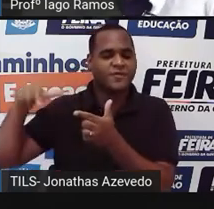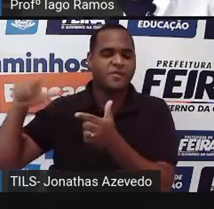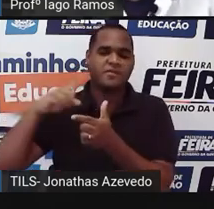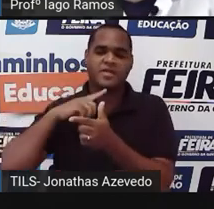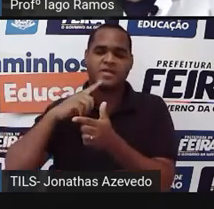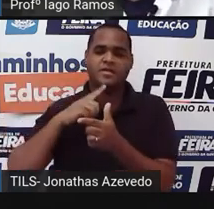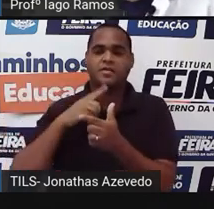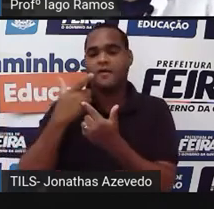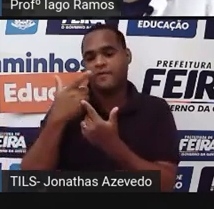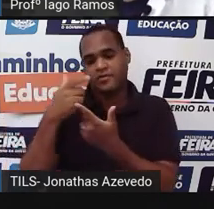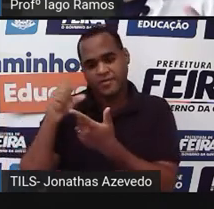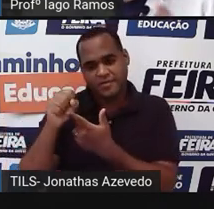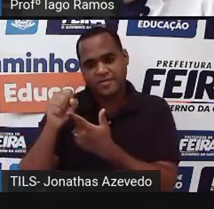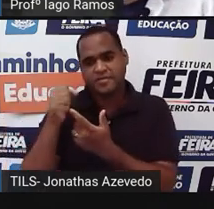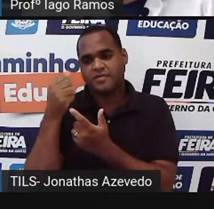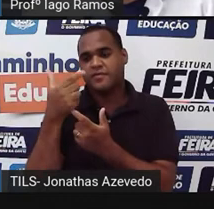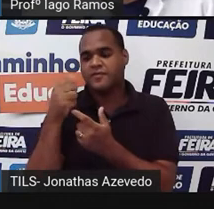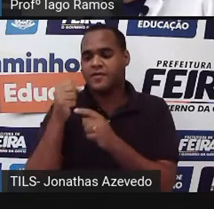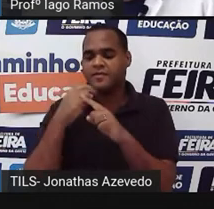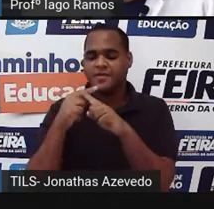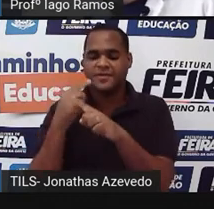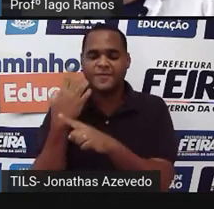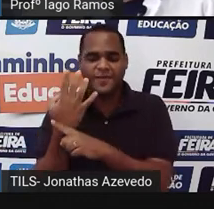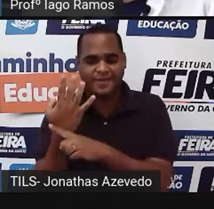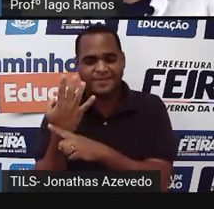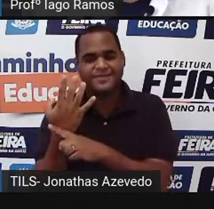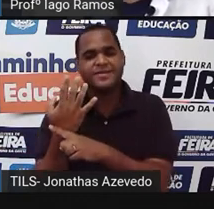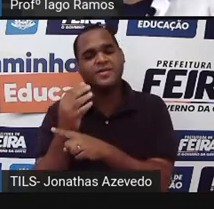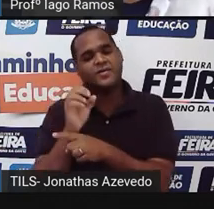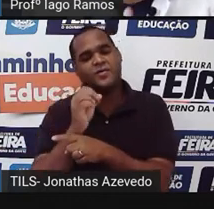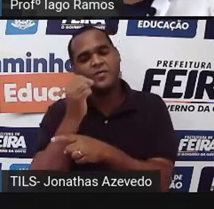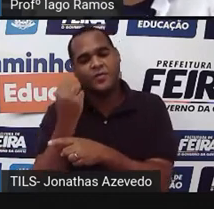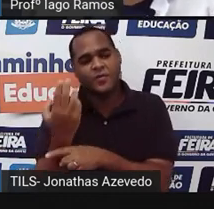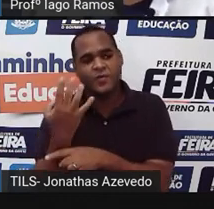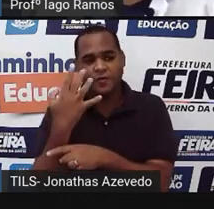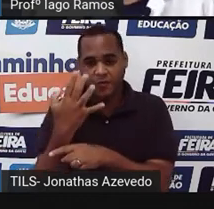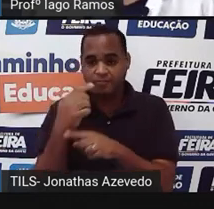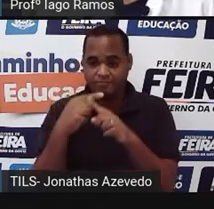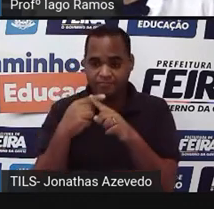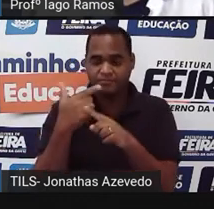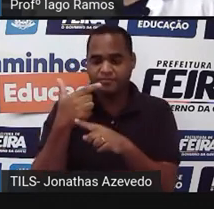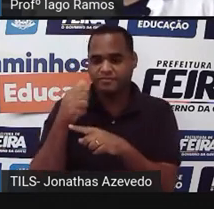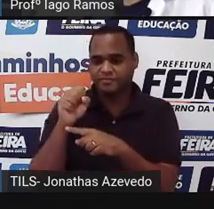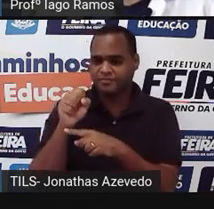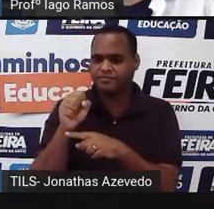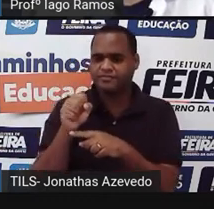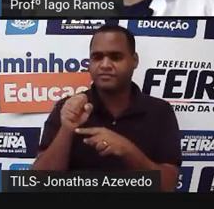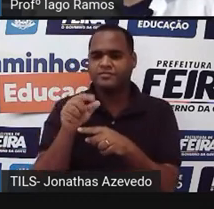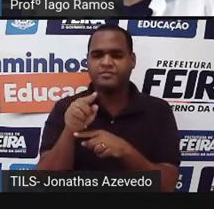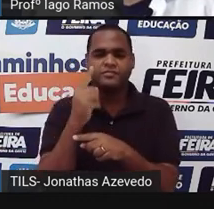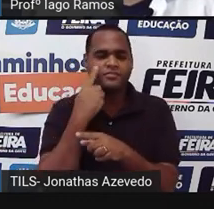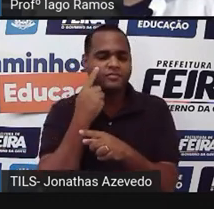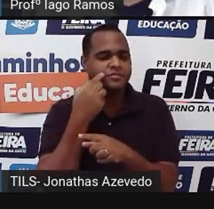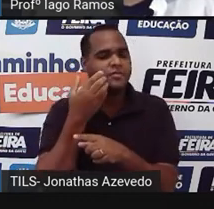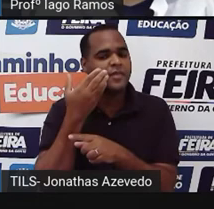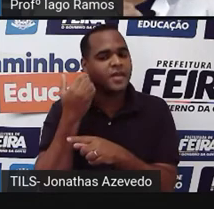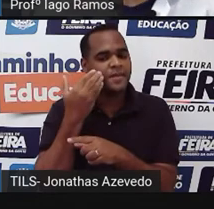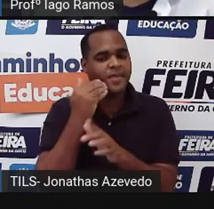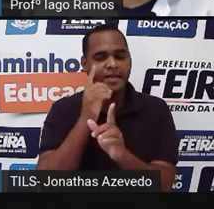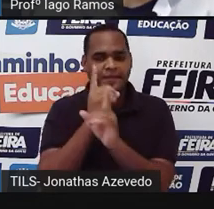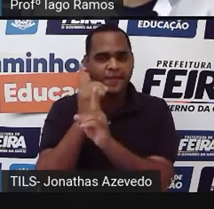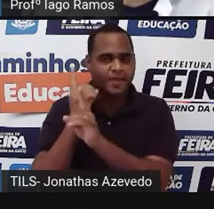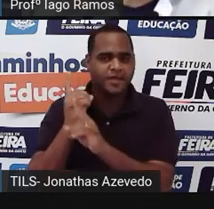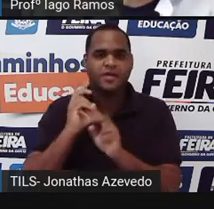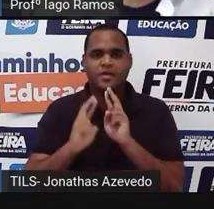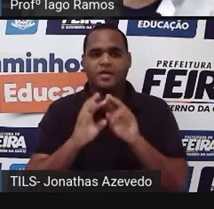vinte e oito vezes quatro ou quatro vezes vinte e oito pra achar né o